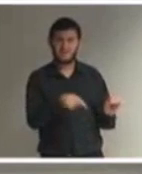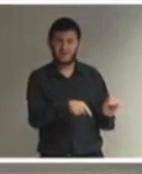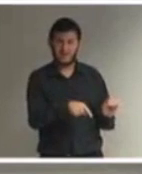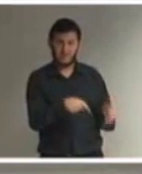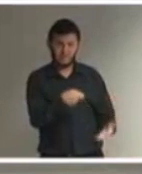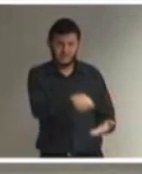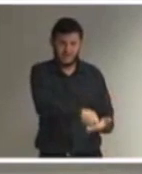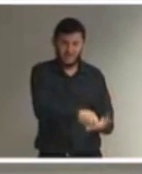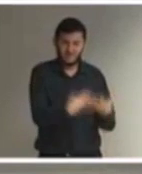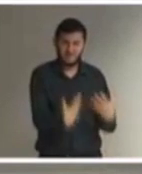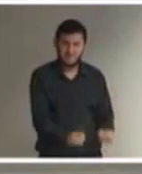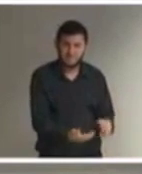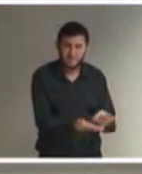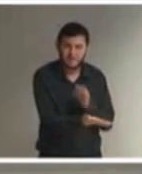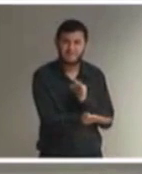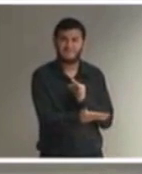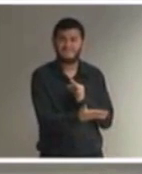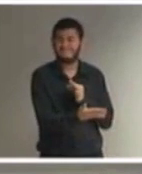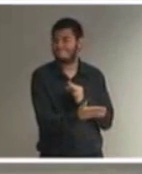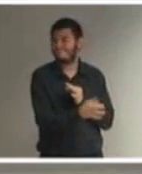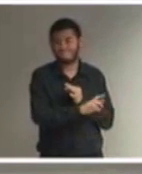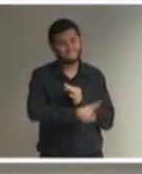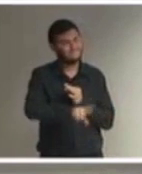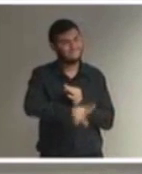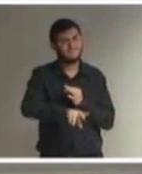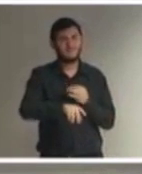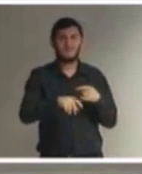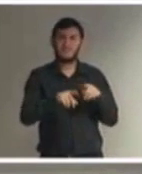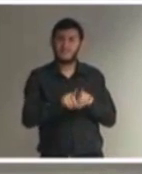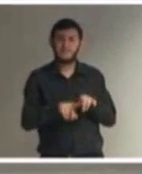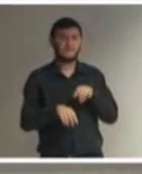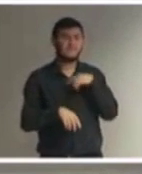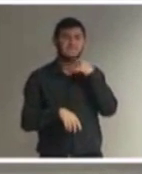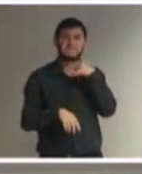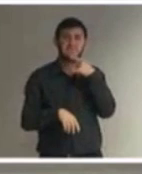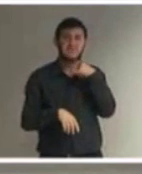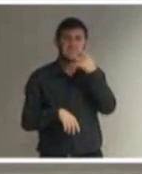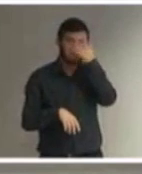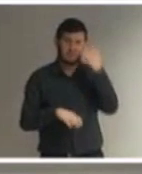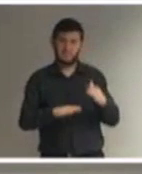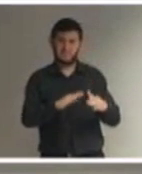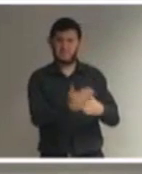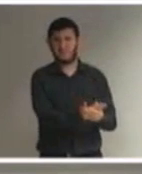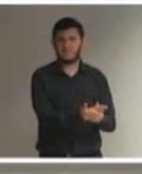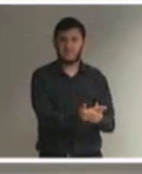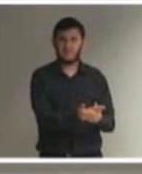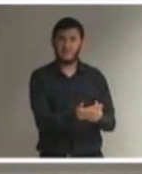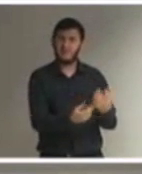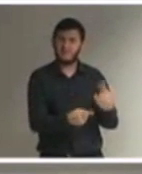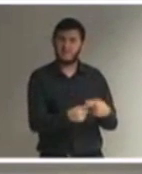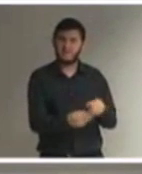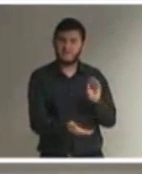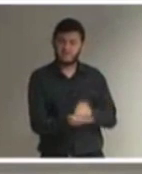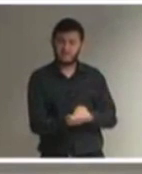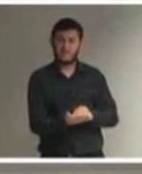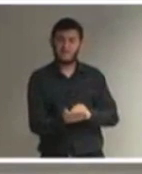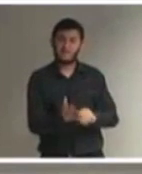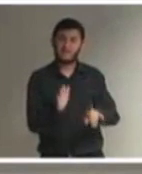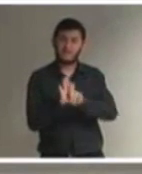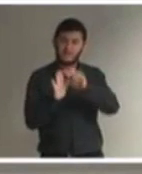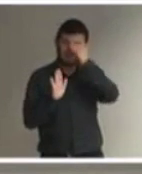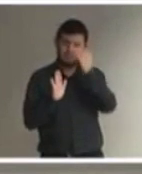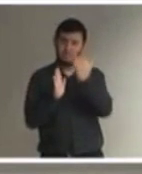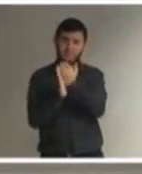matrícula. E quase ninguém foi realmente processado por esse dispositivo, e os pais e